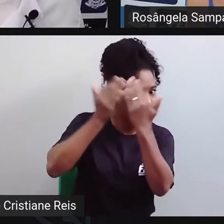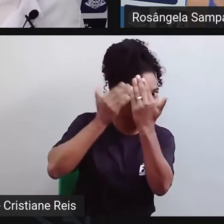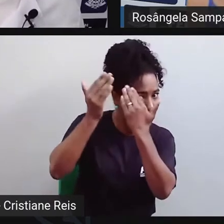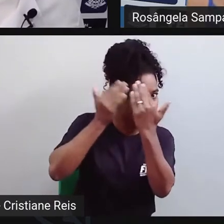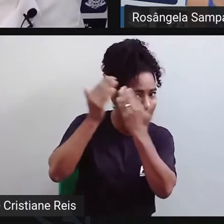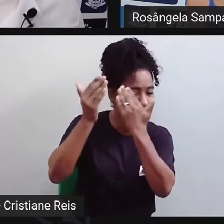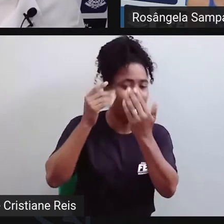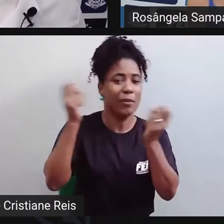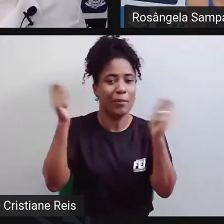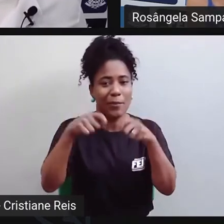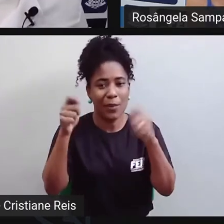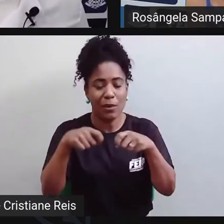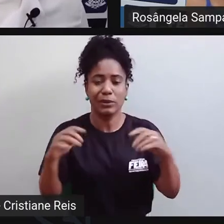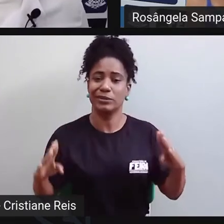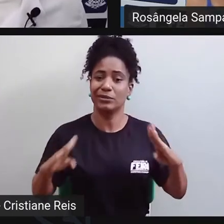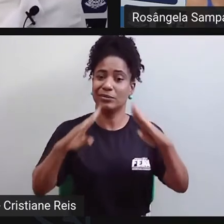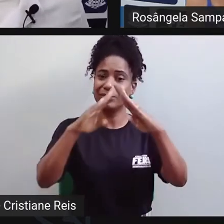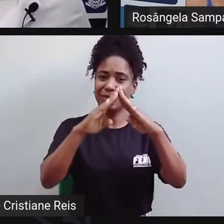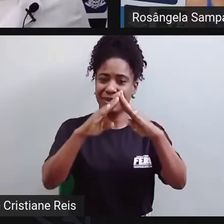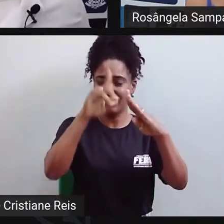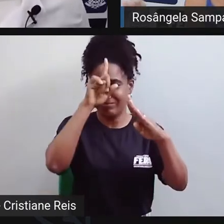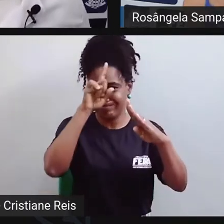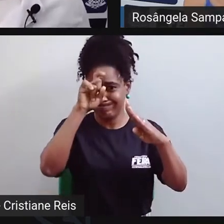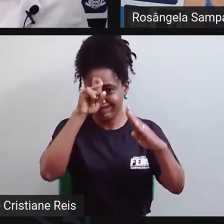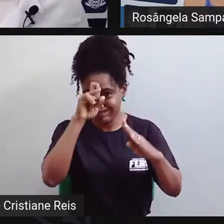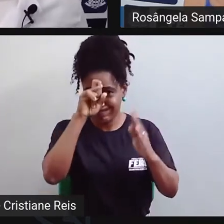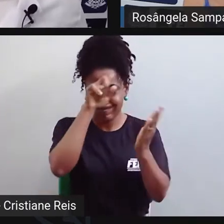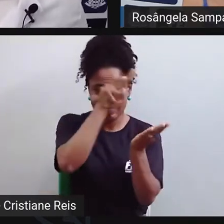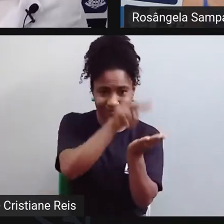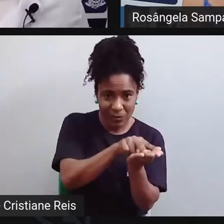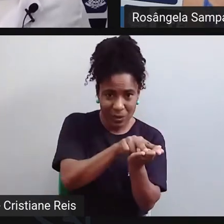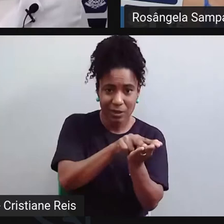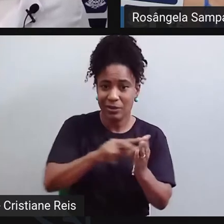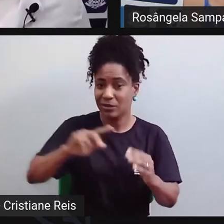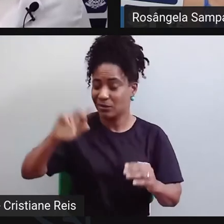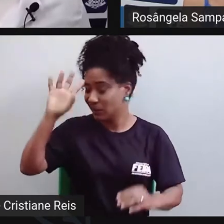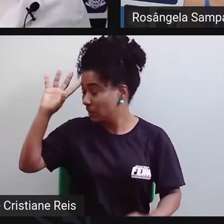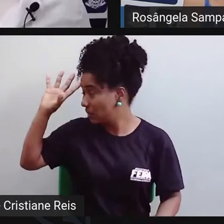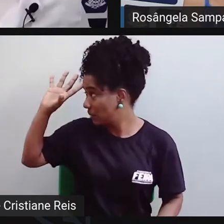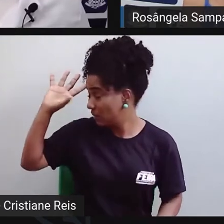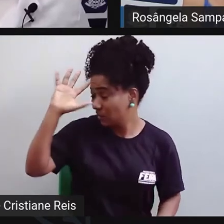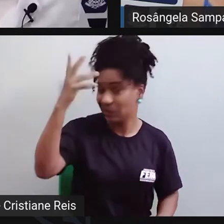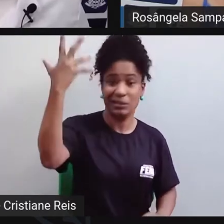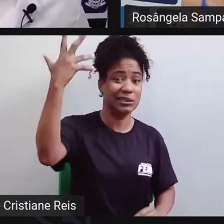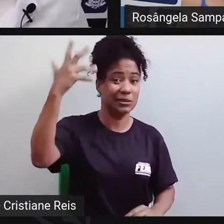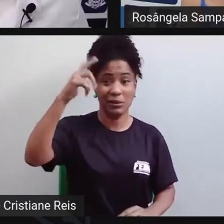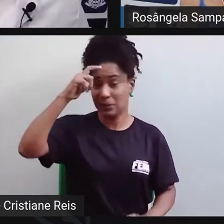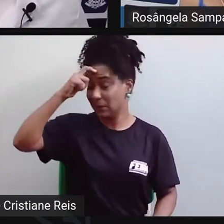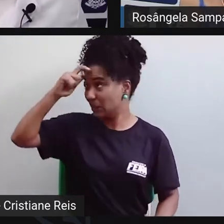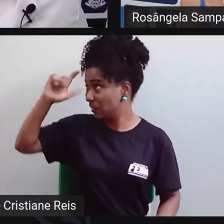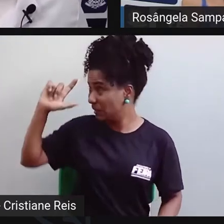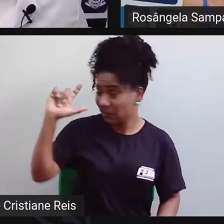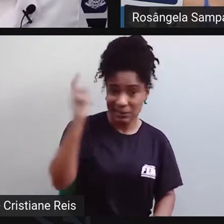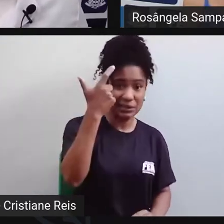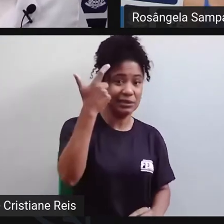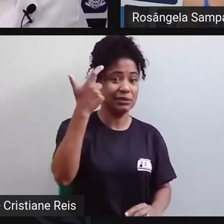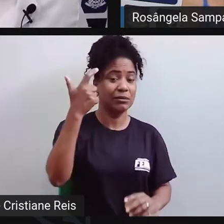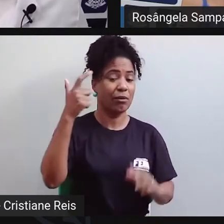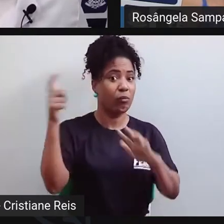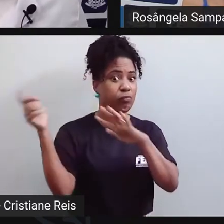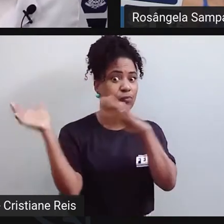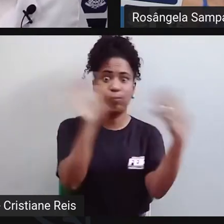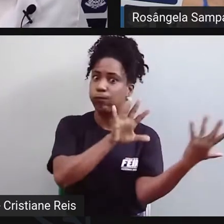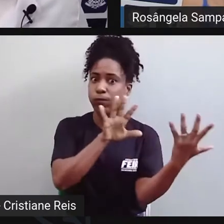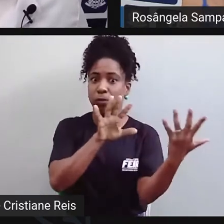internação quando necessário, no caso de um surto psicótico, né? Ou de uma pessoa que está